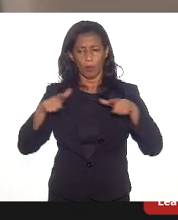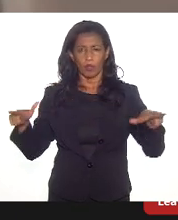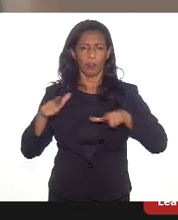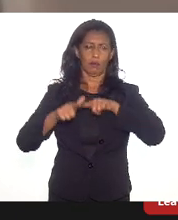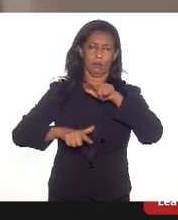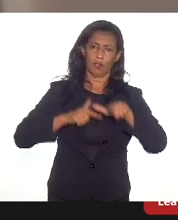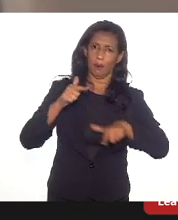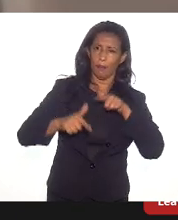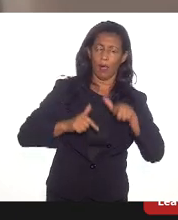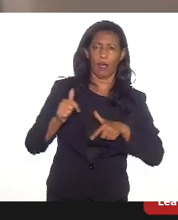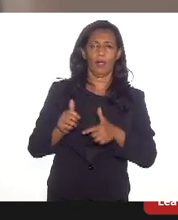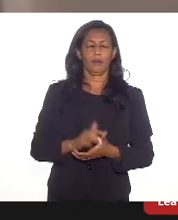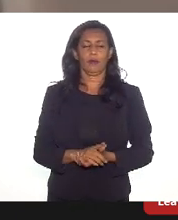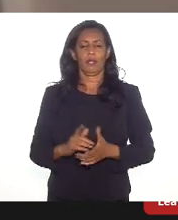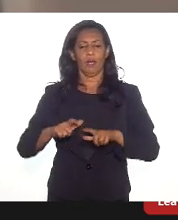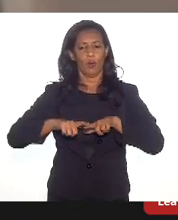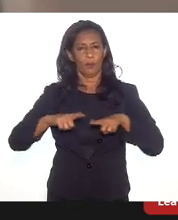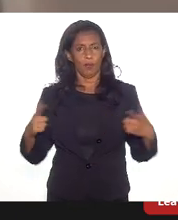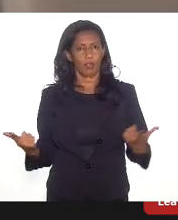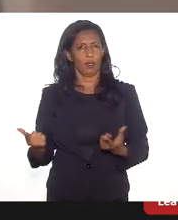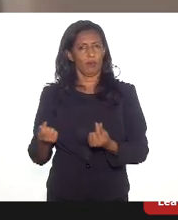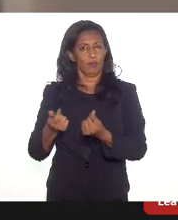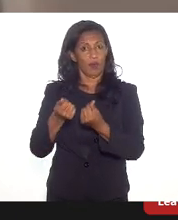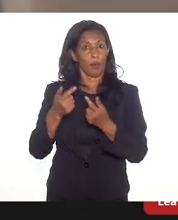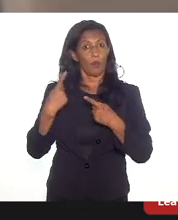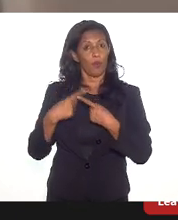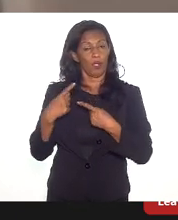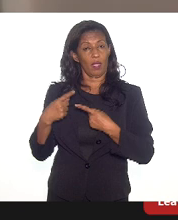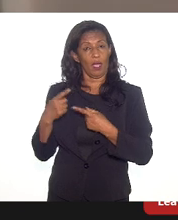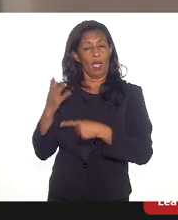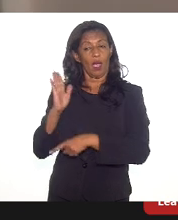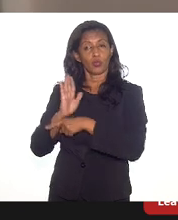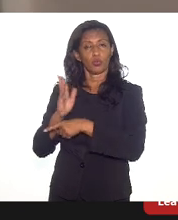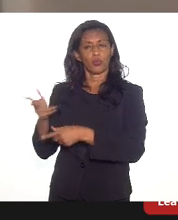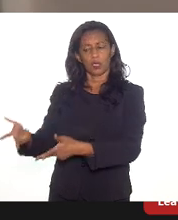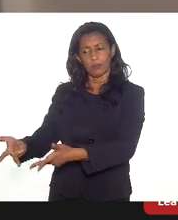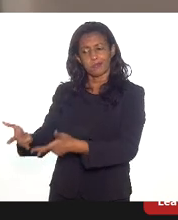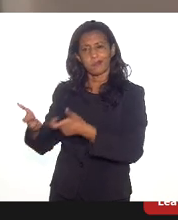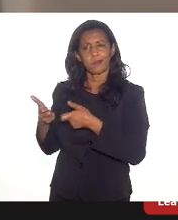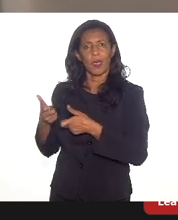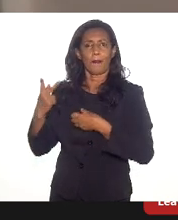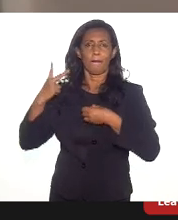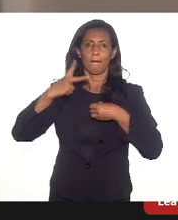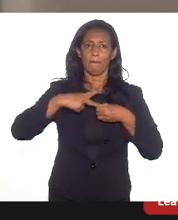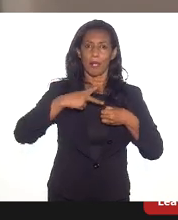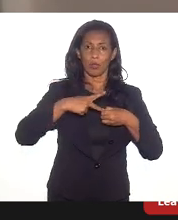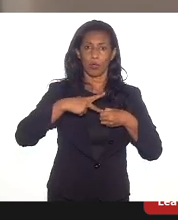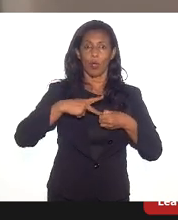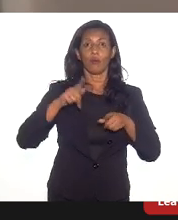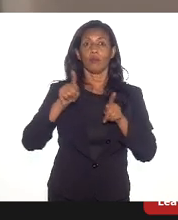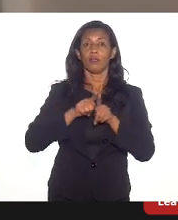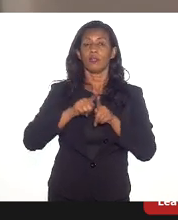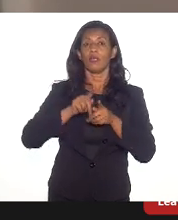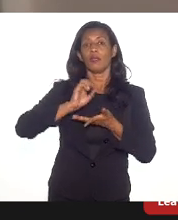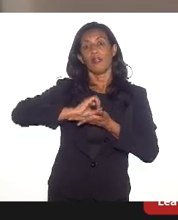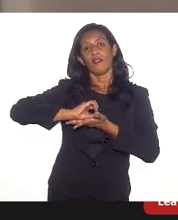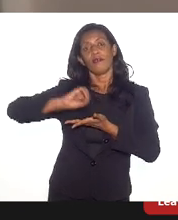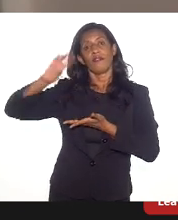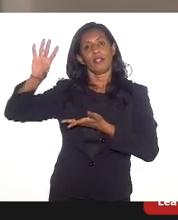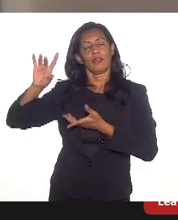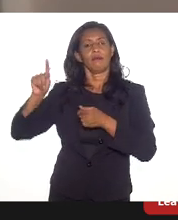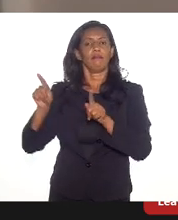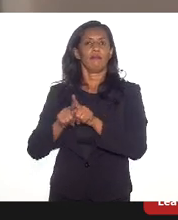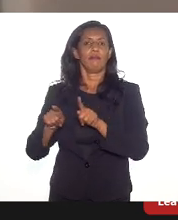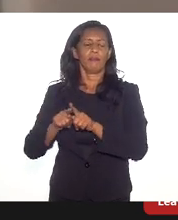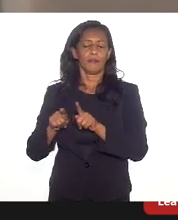porque, na verdade, isso ajuda a extrair petróleo e vender, exportar a curto prazo com lucro a curto prazo